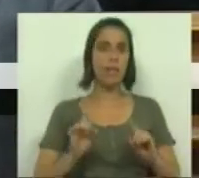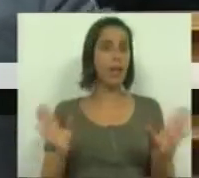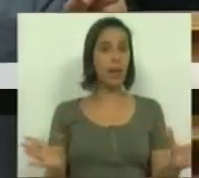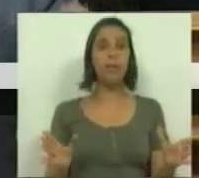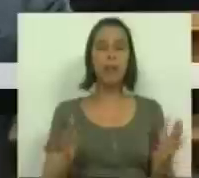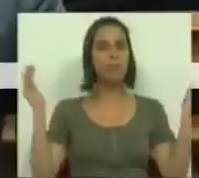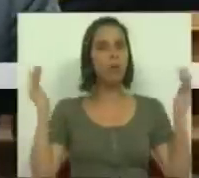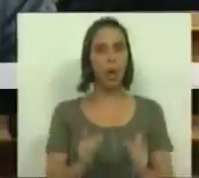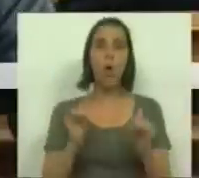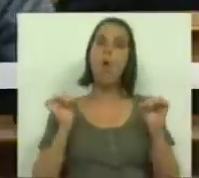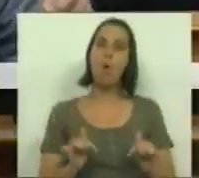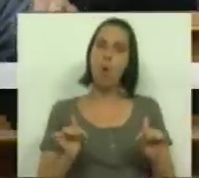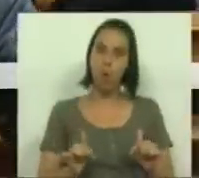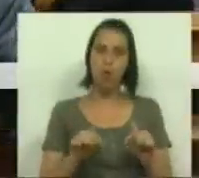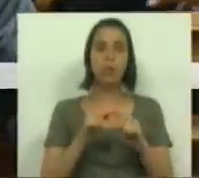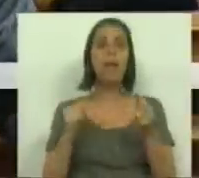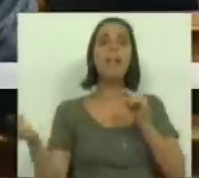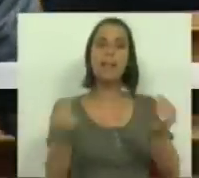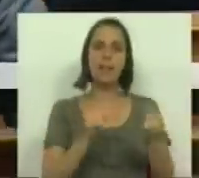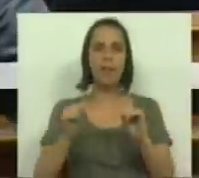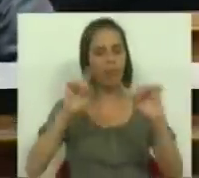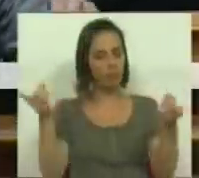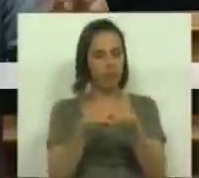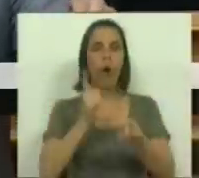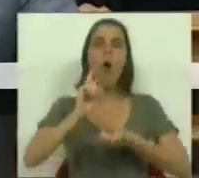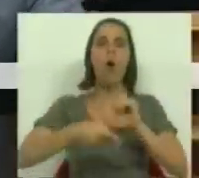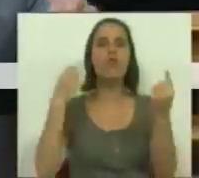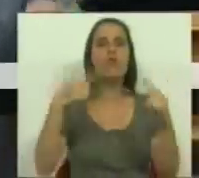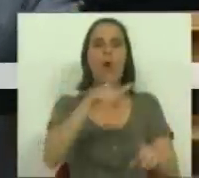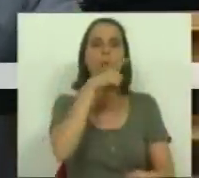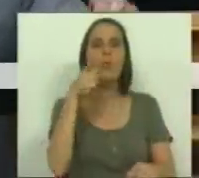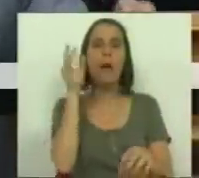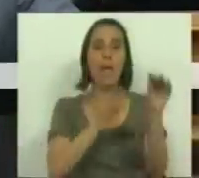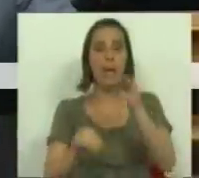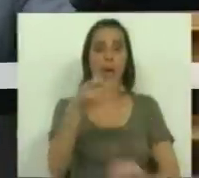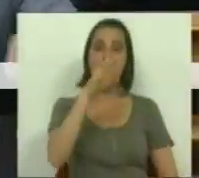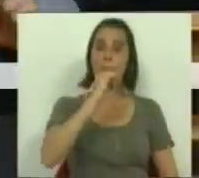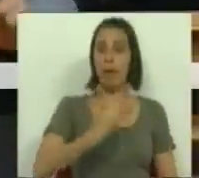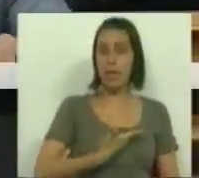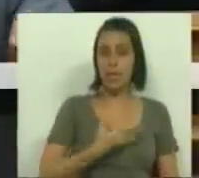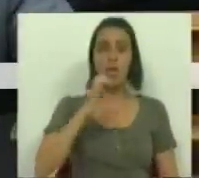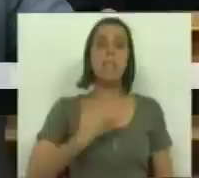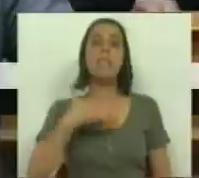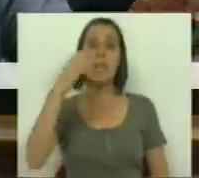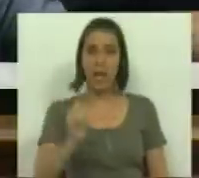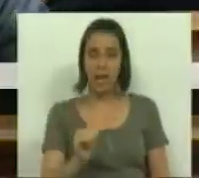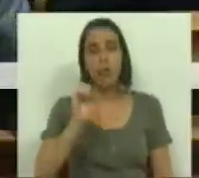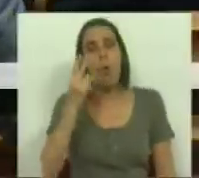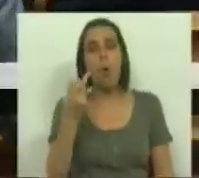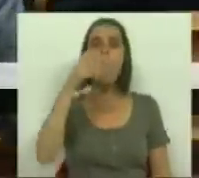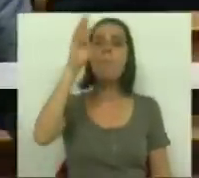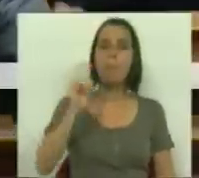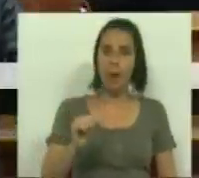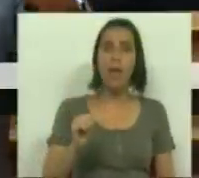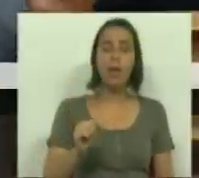é que se reduza hoje este debate ao que são as promessas eleitorais de PSD, de CDS ou de